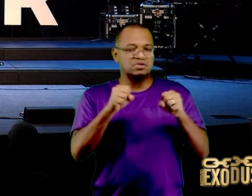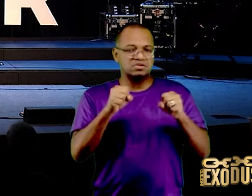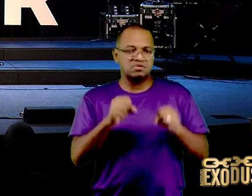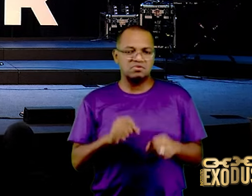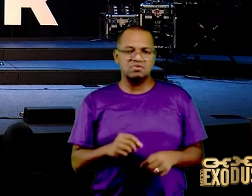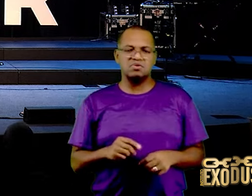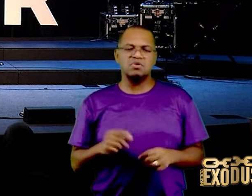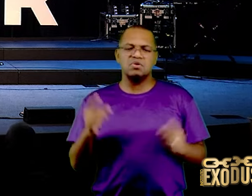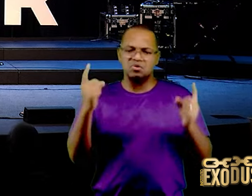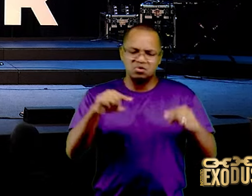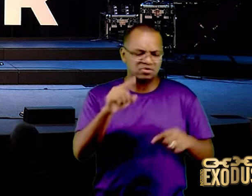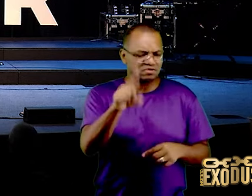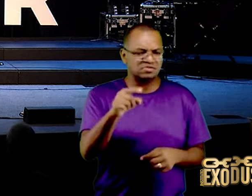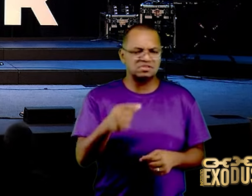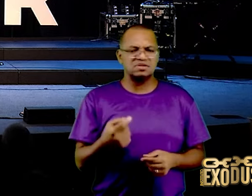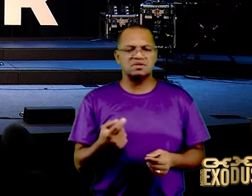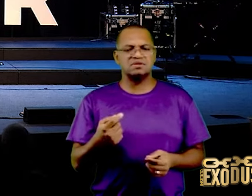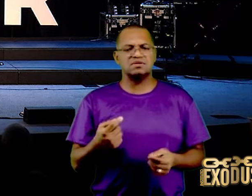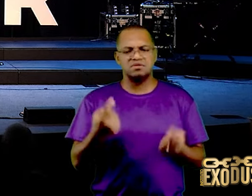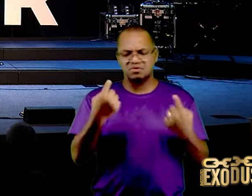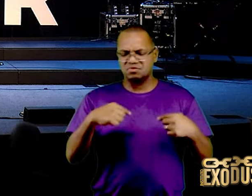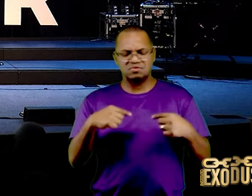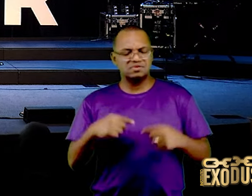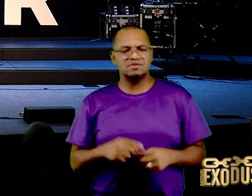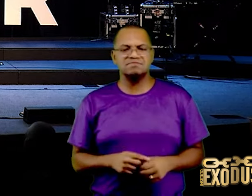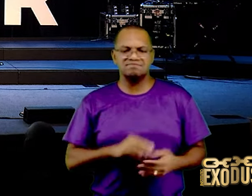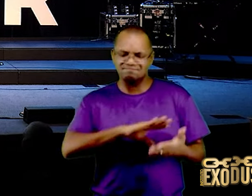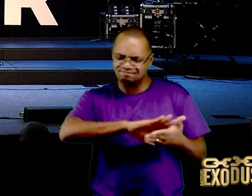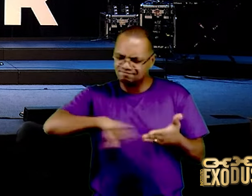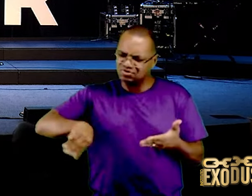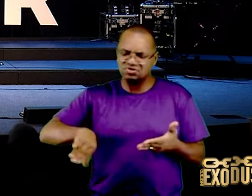desgraça, de sofrimento, de derrota, tira isso,